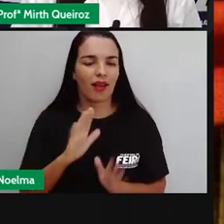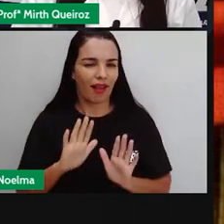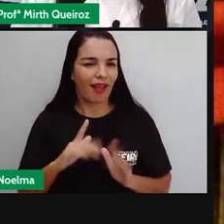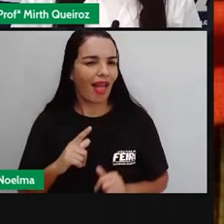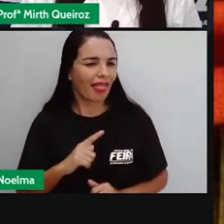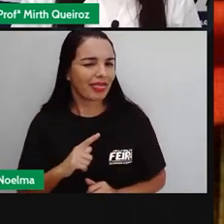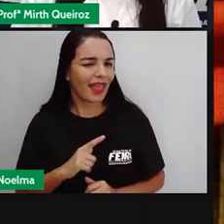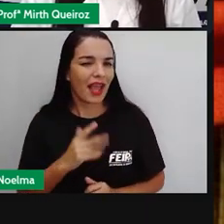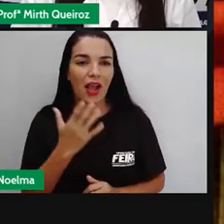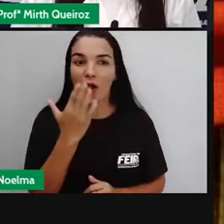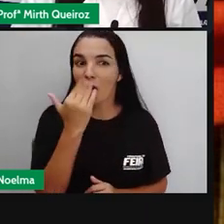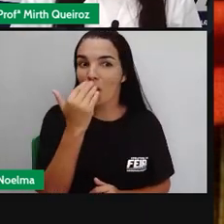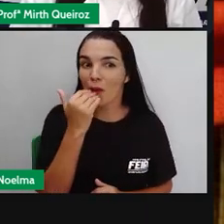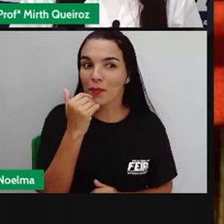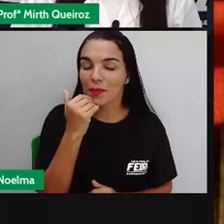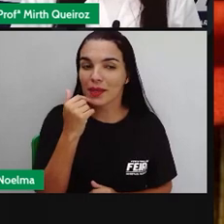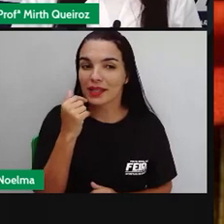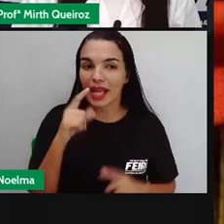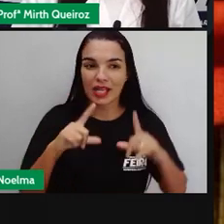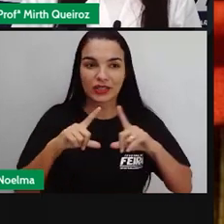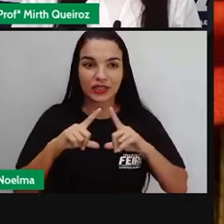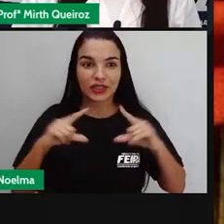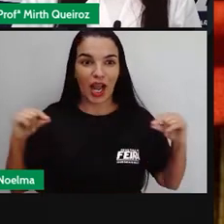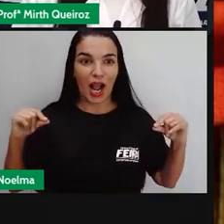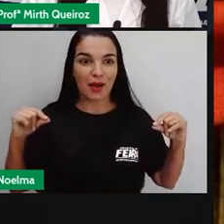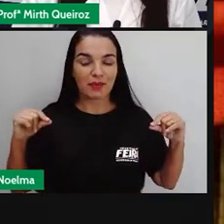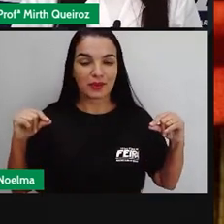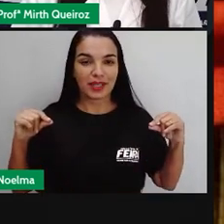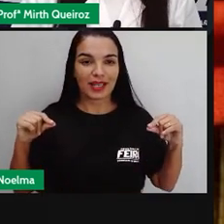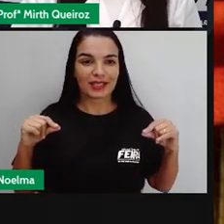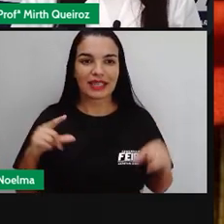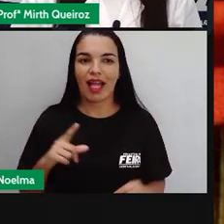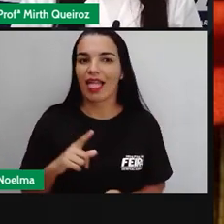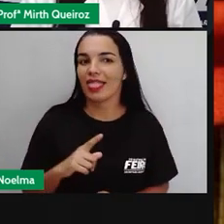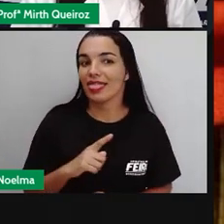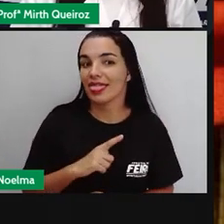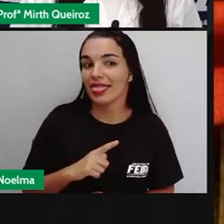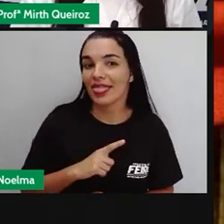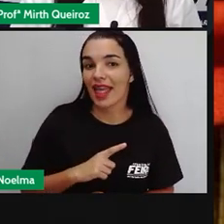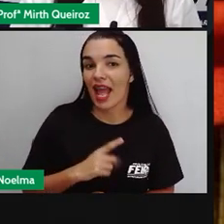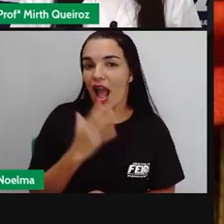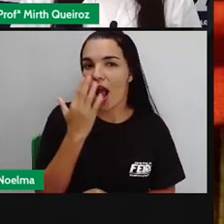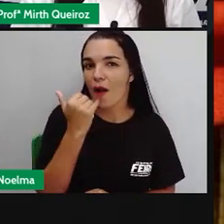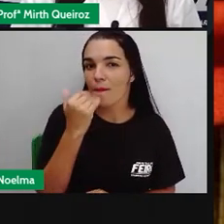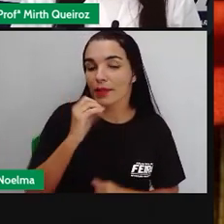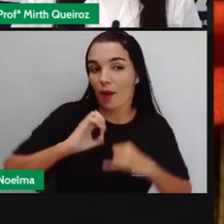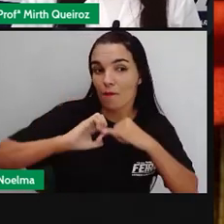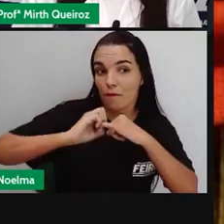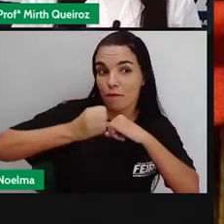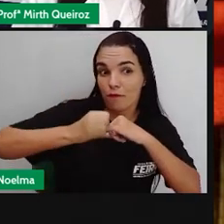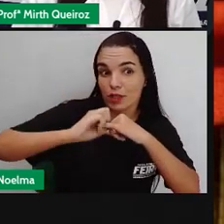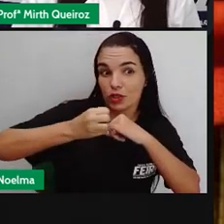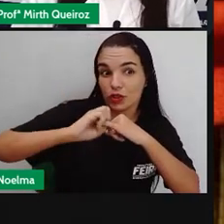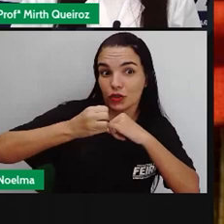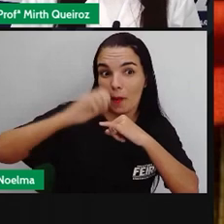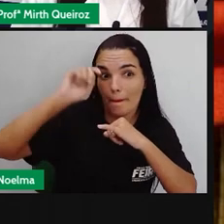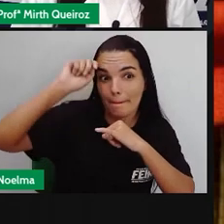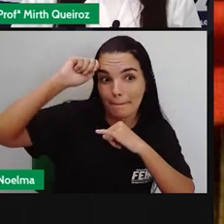as comidas japonesas, né? Nós temos aí também a própria feijoada, que foi pelos